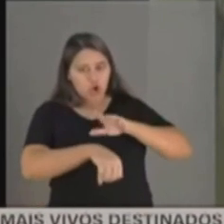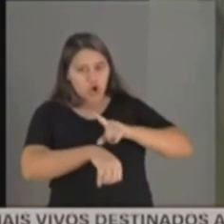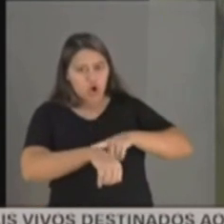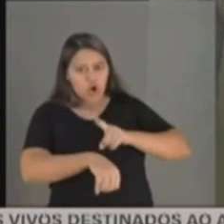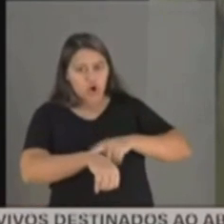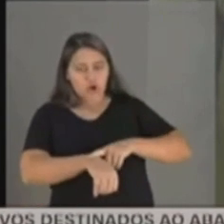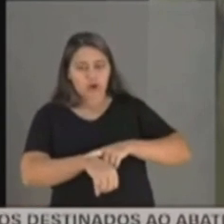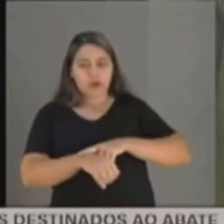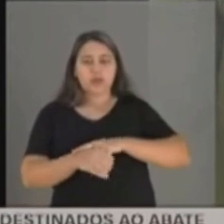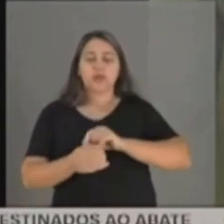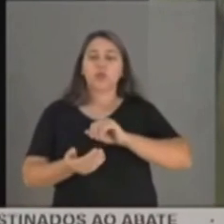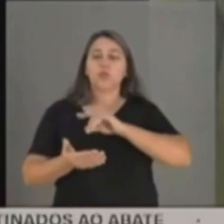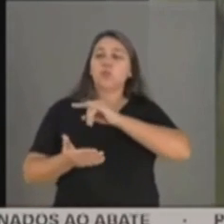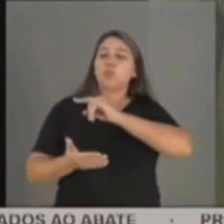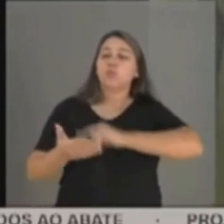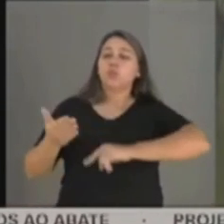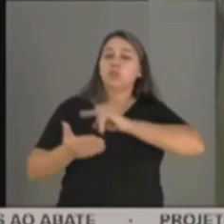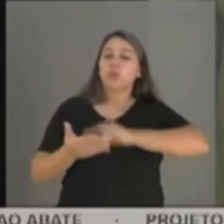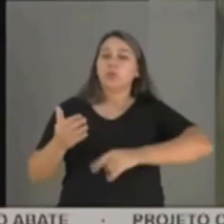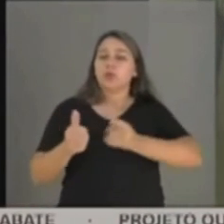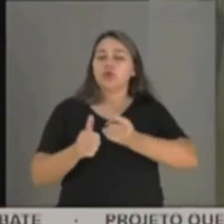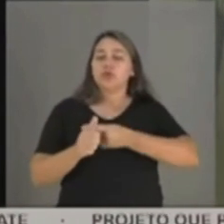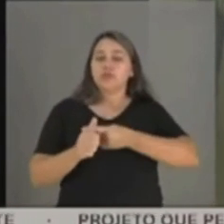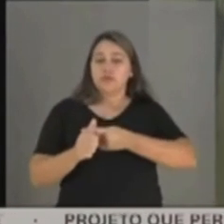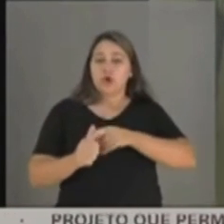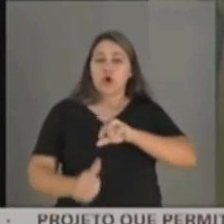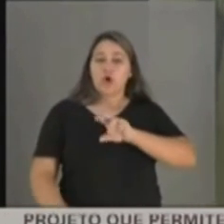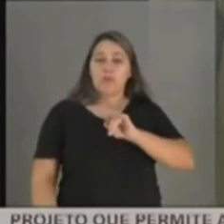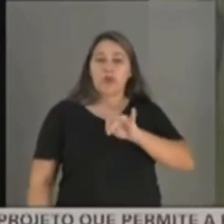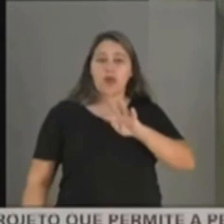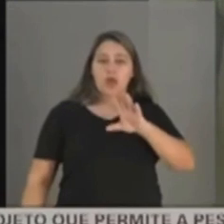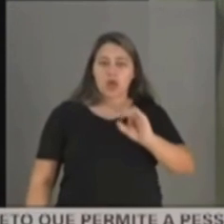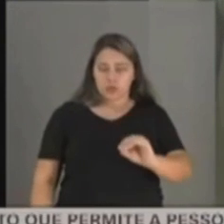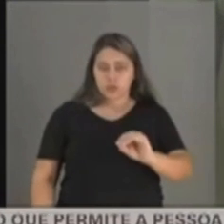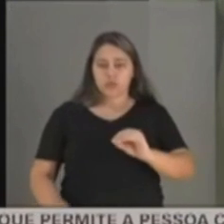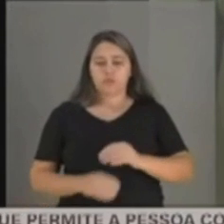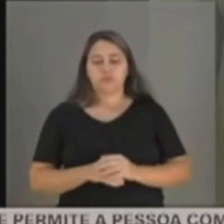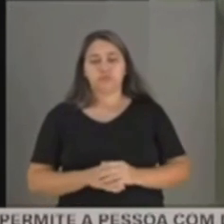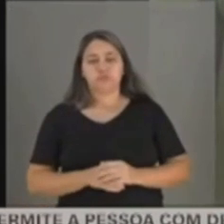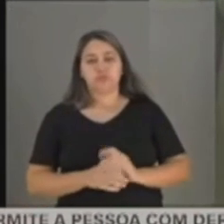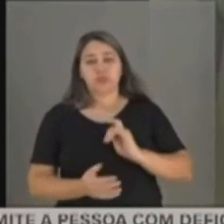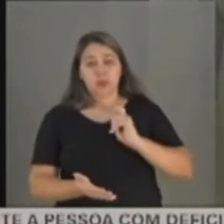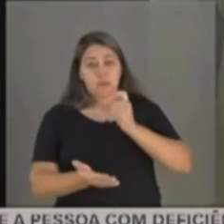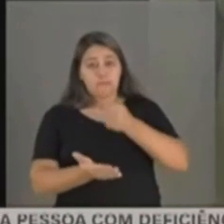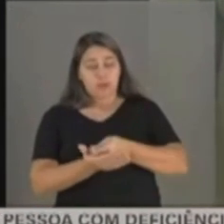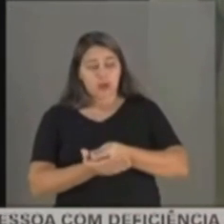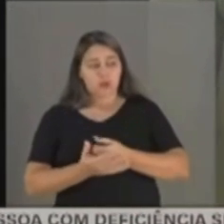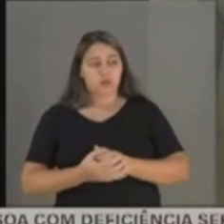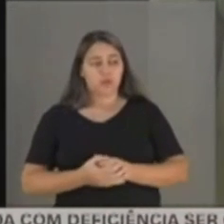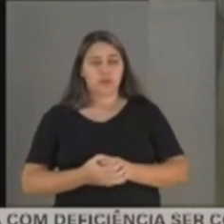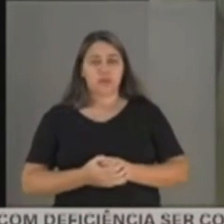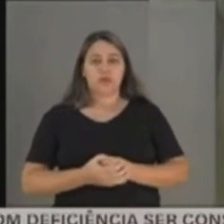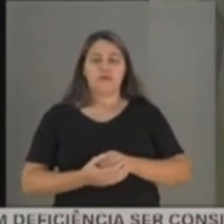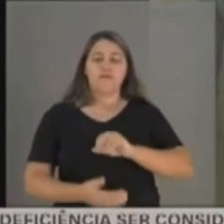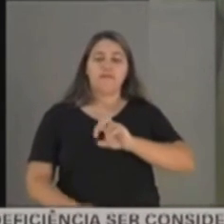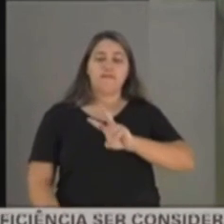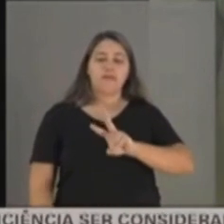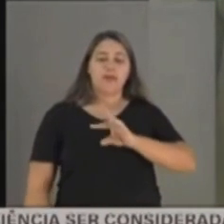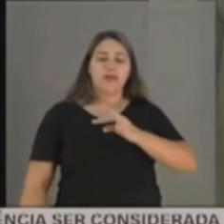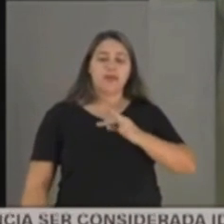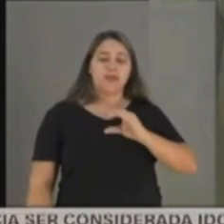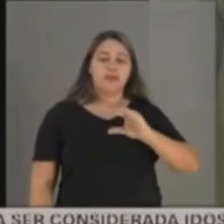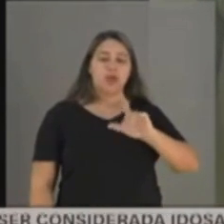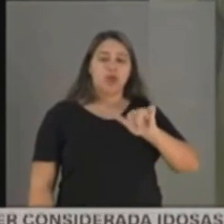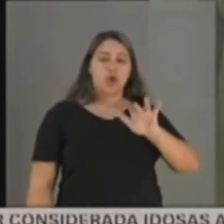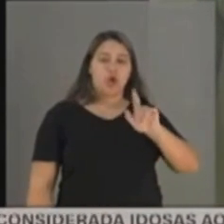em que os boletos do Roberto Ferreira Dias estavam sendo pagos pela VTC Log através